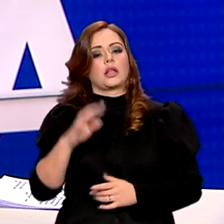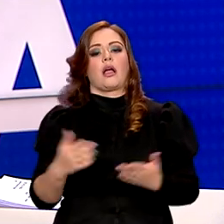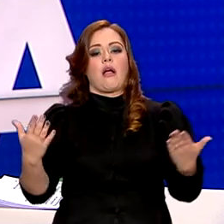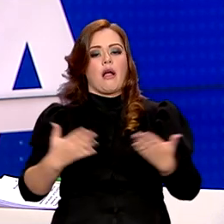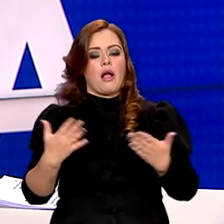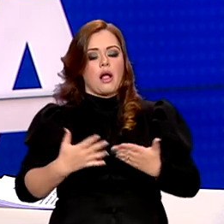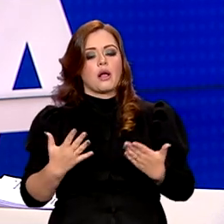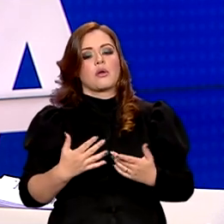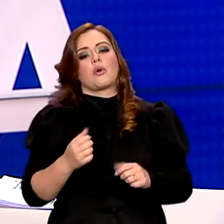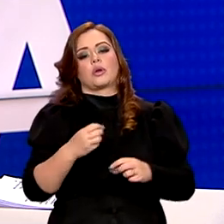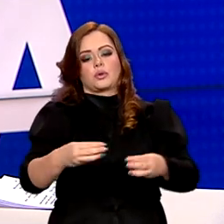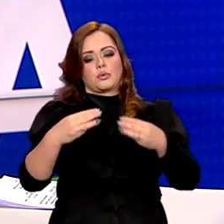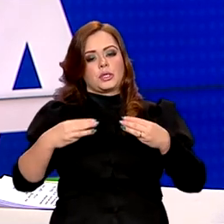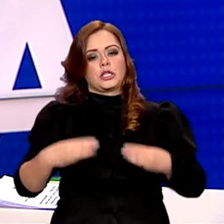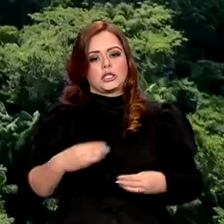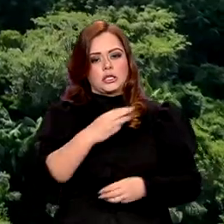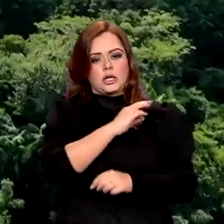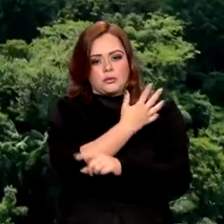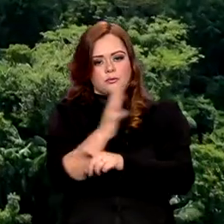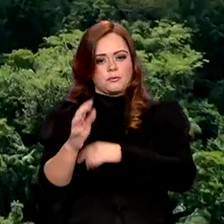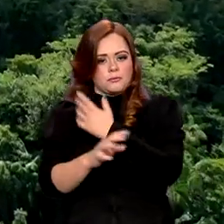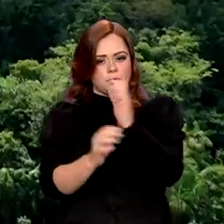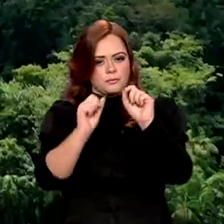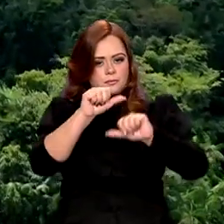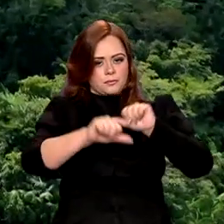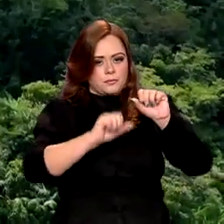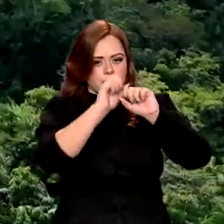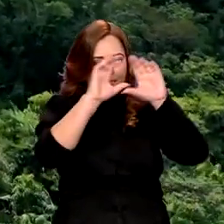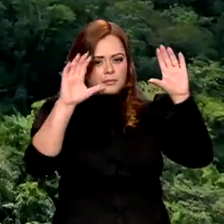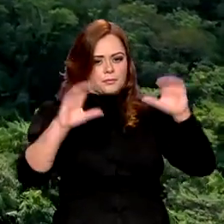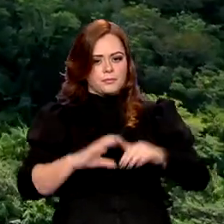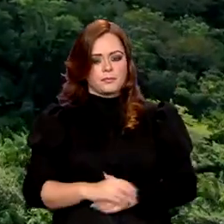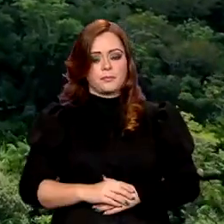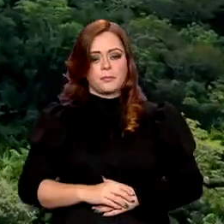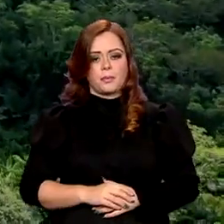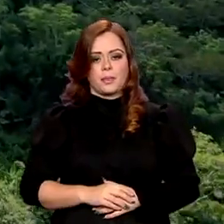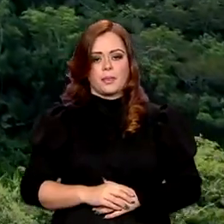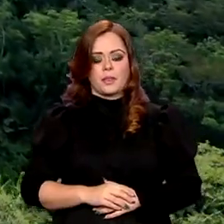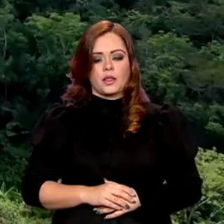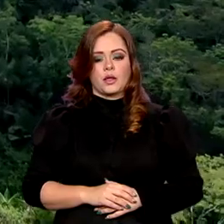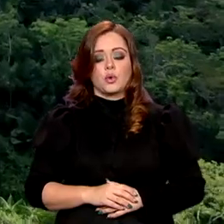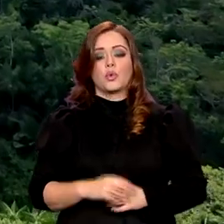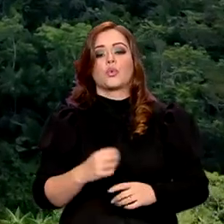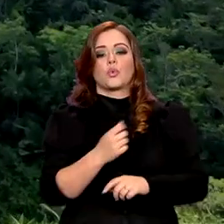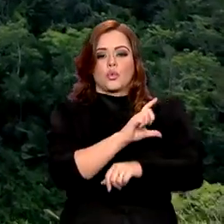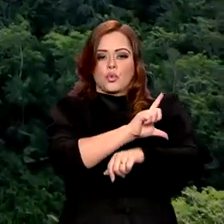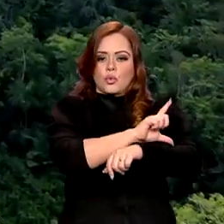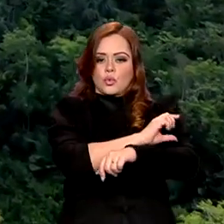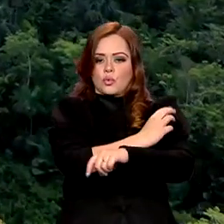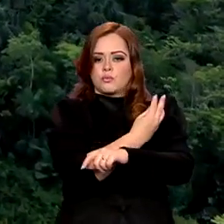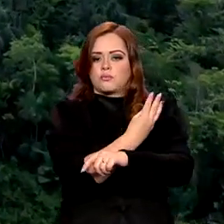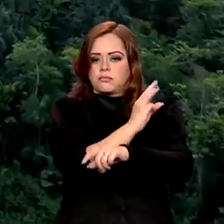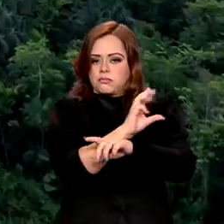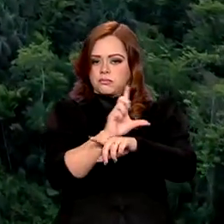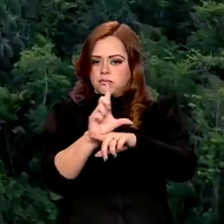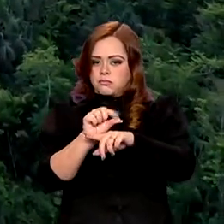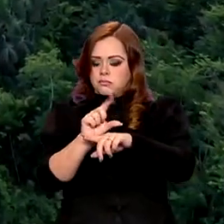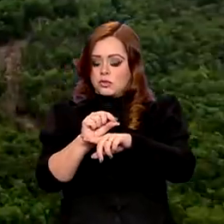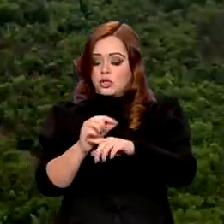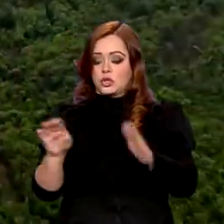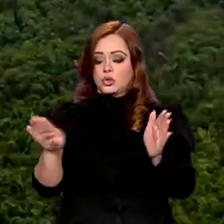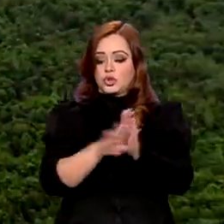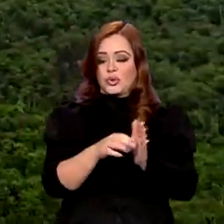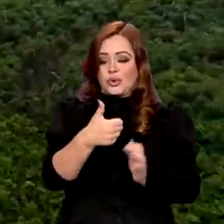Ambiente e Mudança do Clima. De acordo com o Ibama, a queda no desmatamento na Amazônia Legal chegou a 10% em